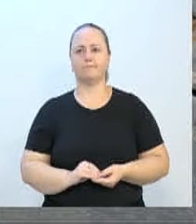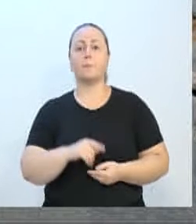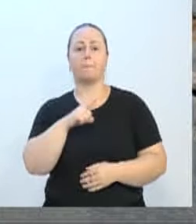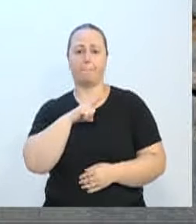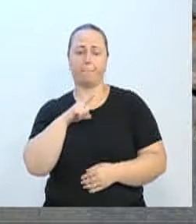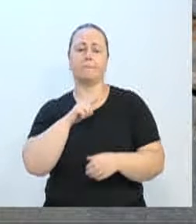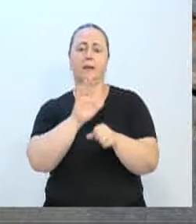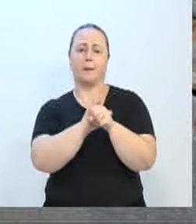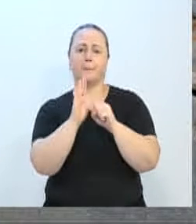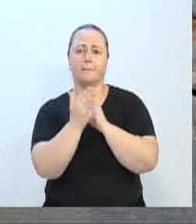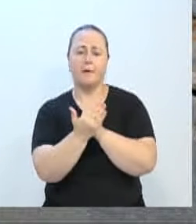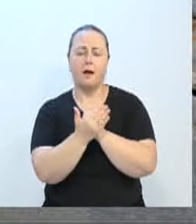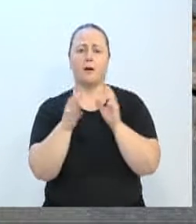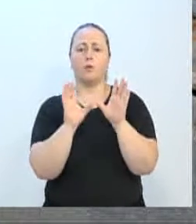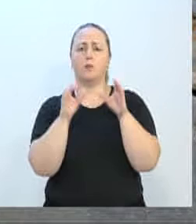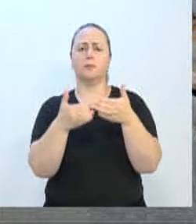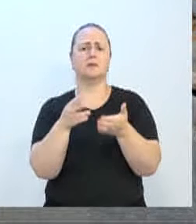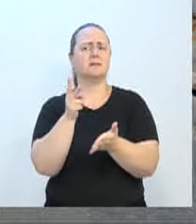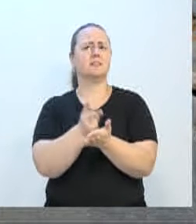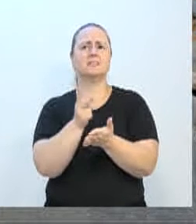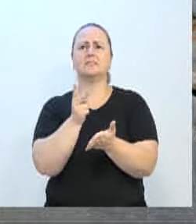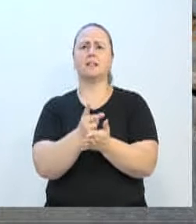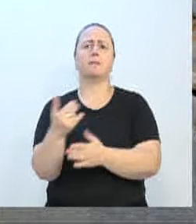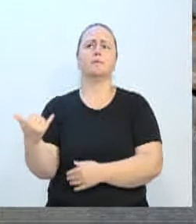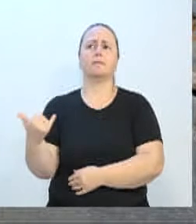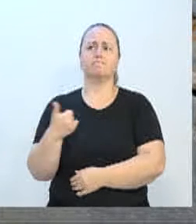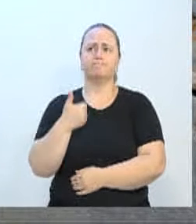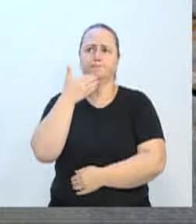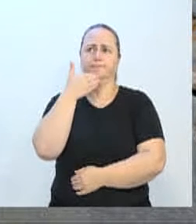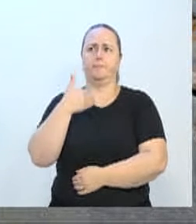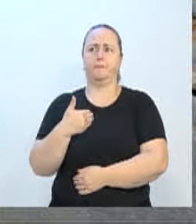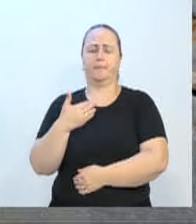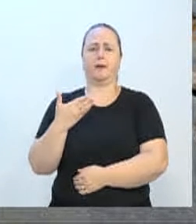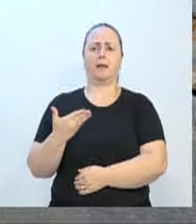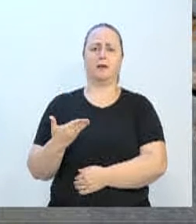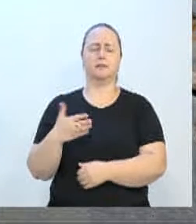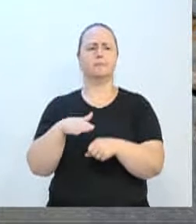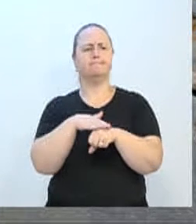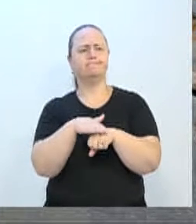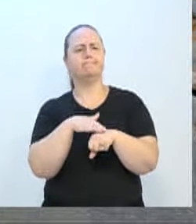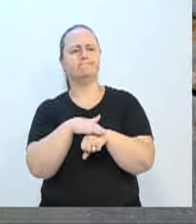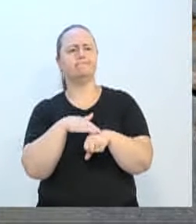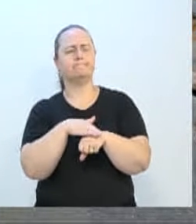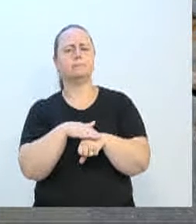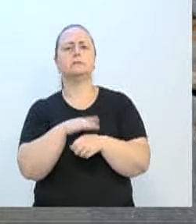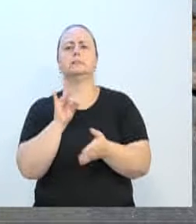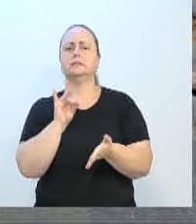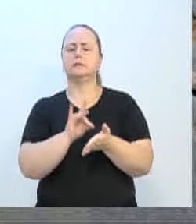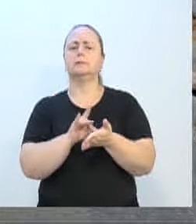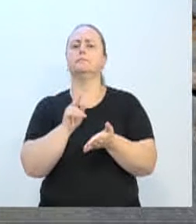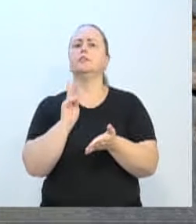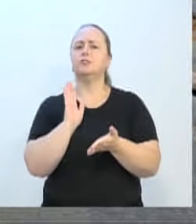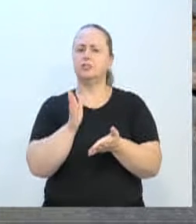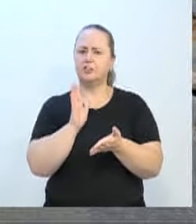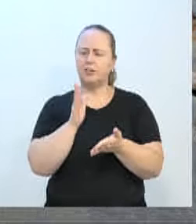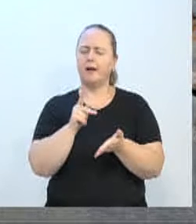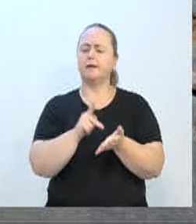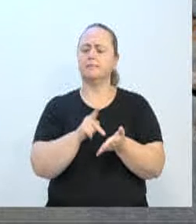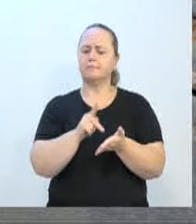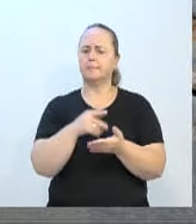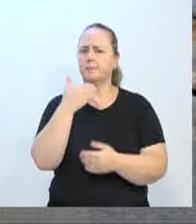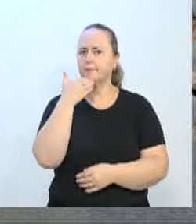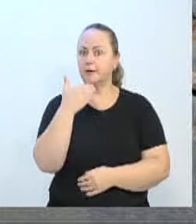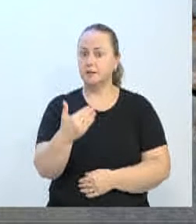comunidade, e sempre estão nos trazendo essa demanda. E a gente, conversando com todos os vereadores, vem cobrando do Executivo, e algumas vezes, fui, inclusive,